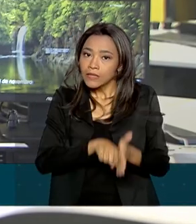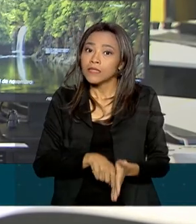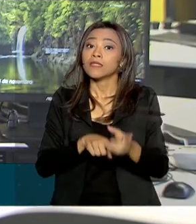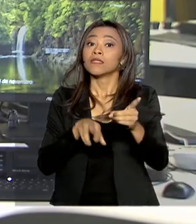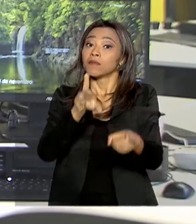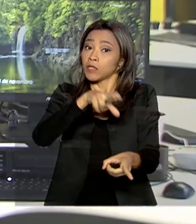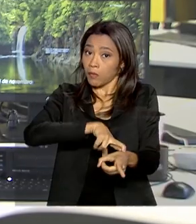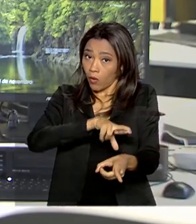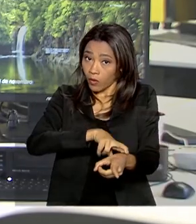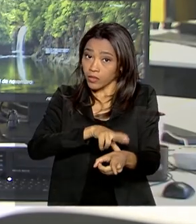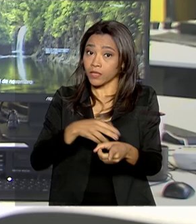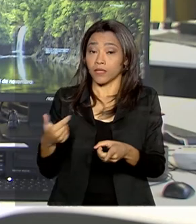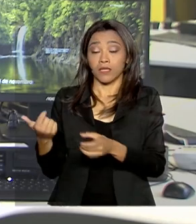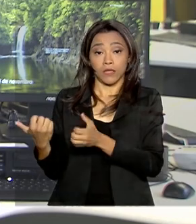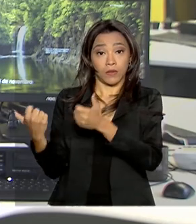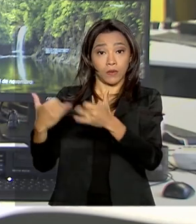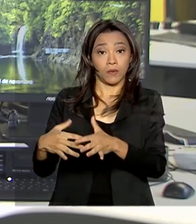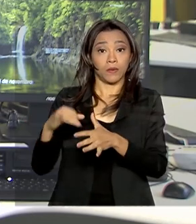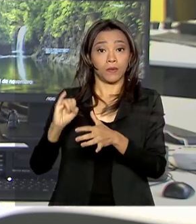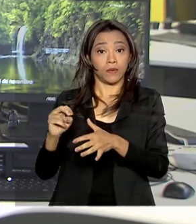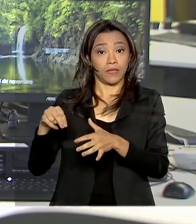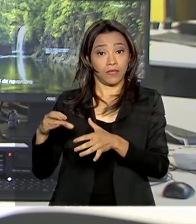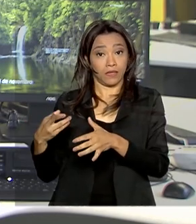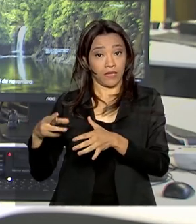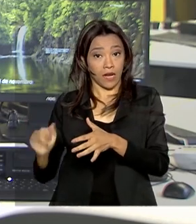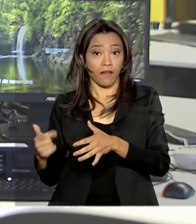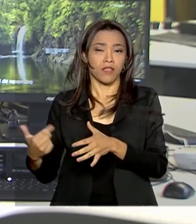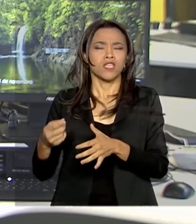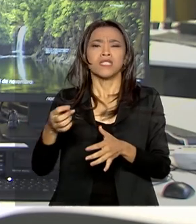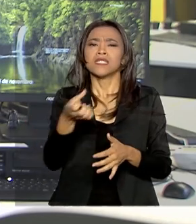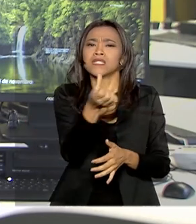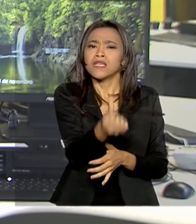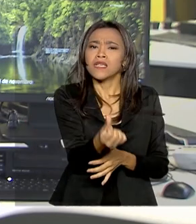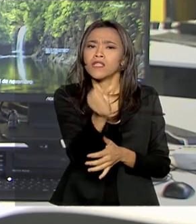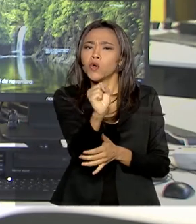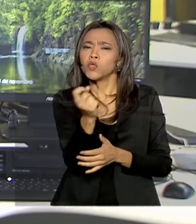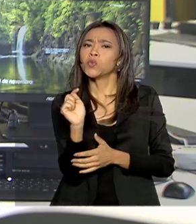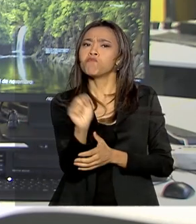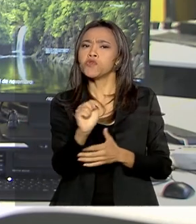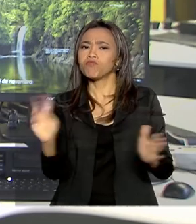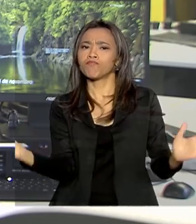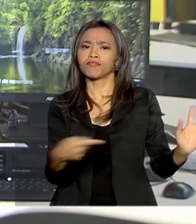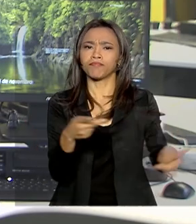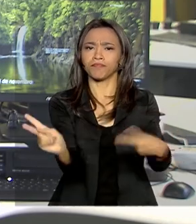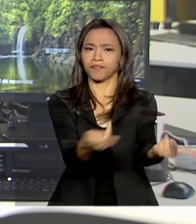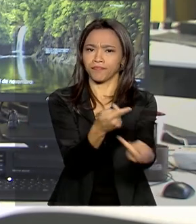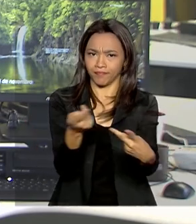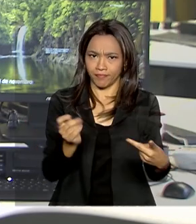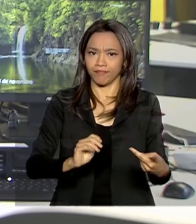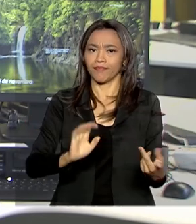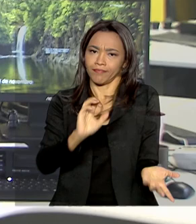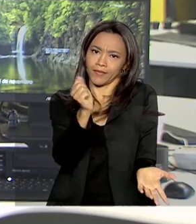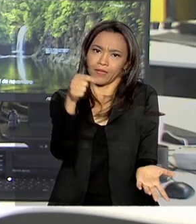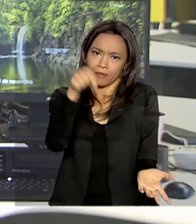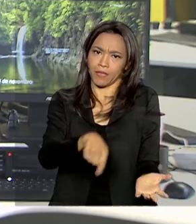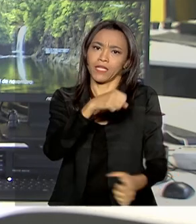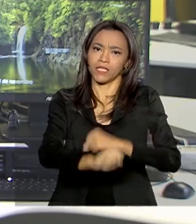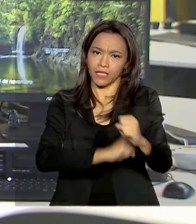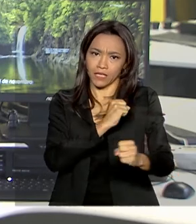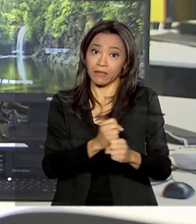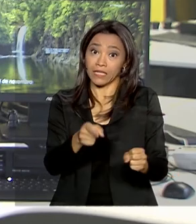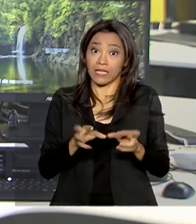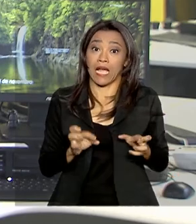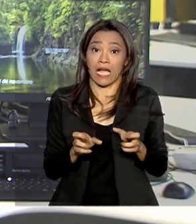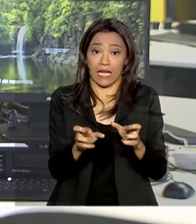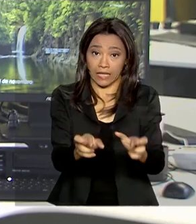Nacional do Câncer, são estimados 68 mil novos casos da doença nesse ano. Essa é a maior causa de morte por câncer